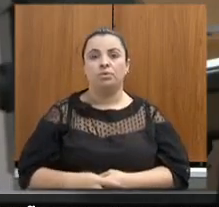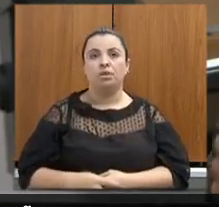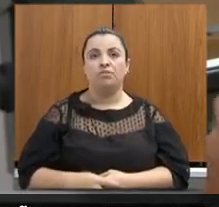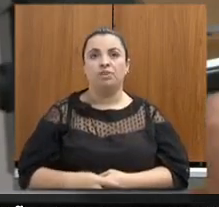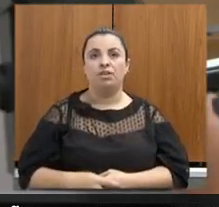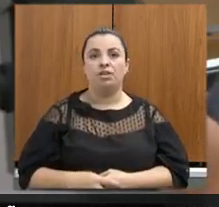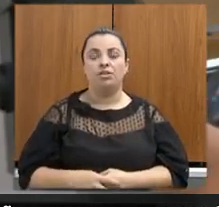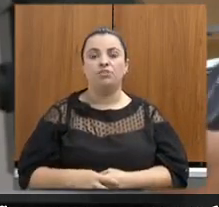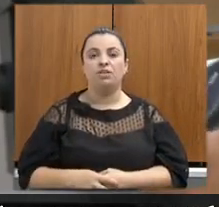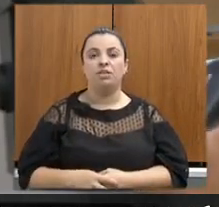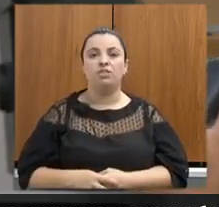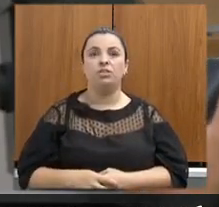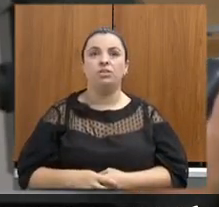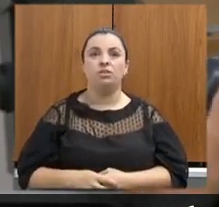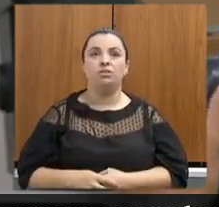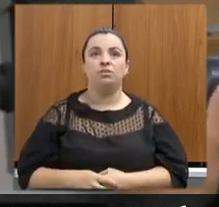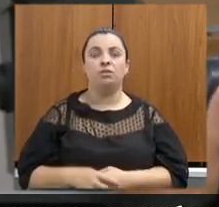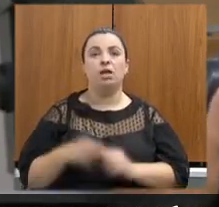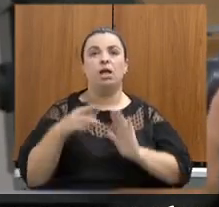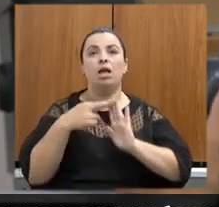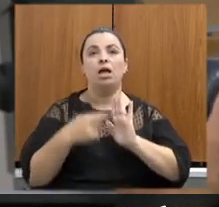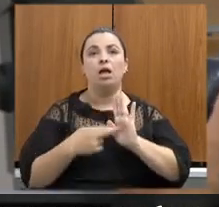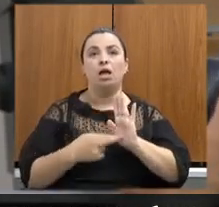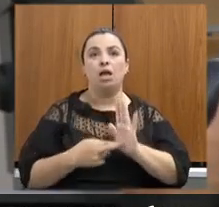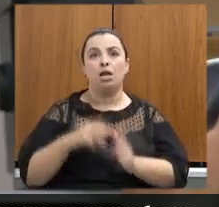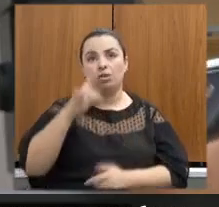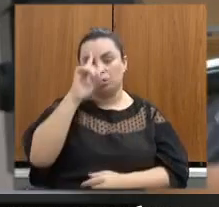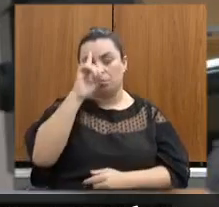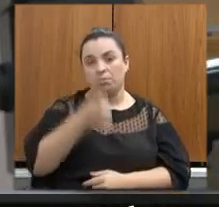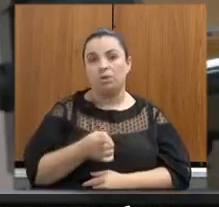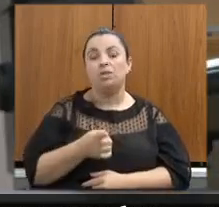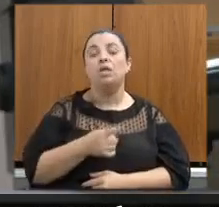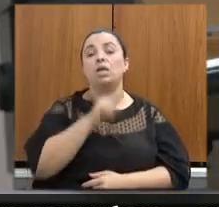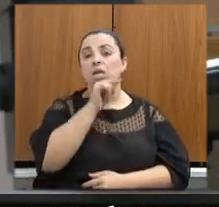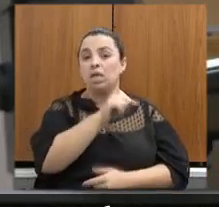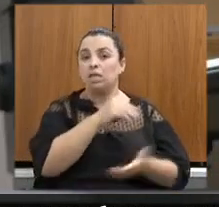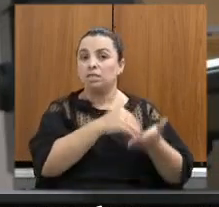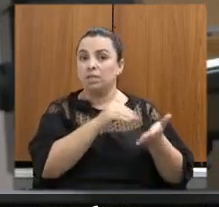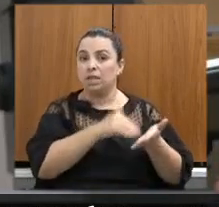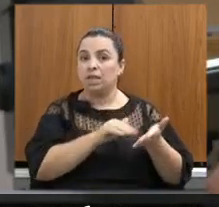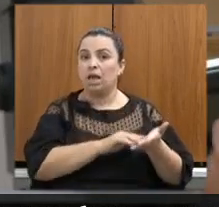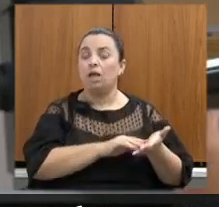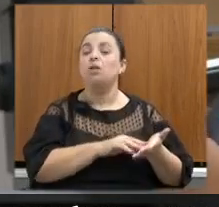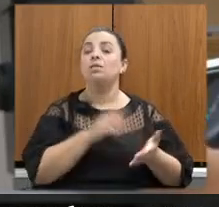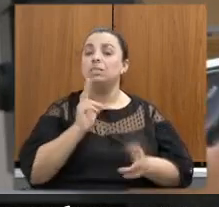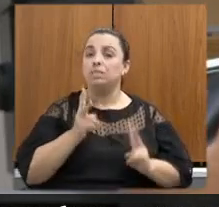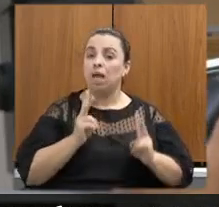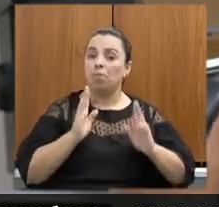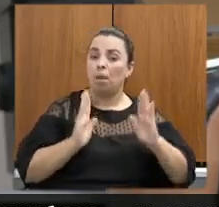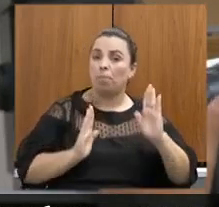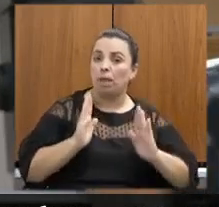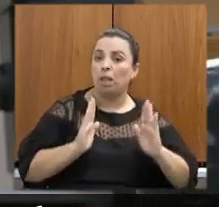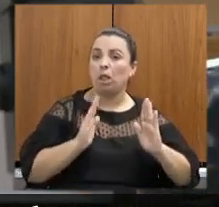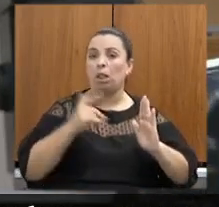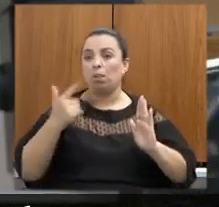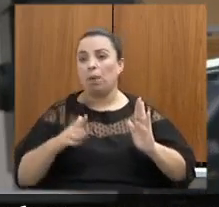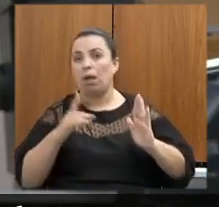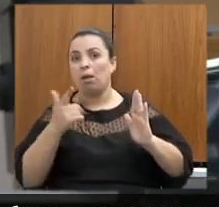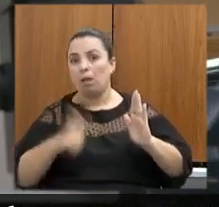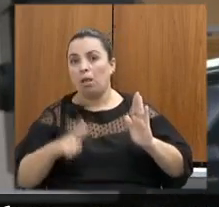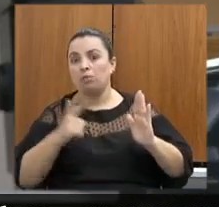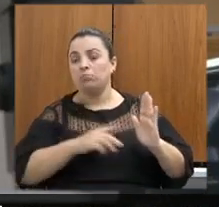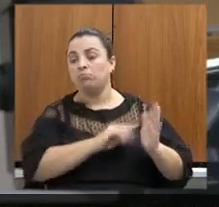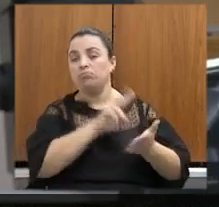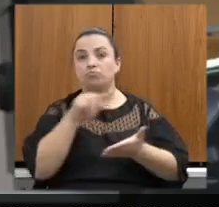Determina a norma o comparecimento periódico dos secretários de Estado, dos dirigentes, das entidades, da destinação direta e indireta,